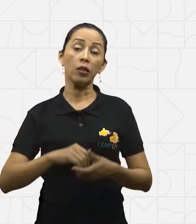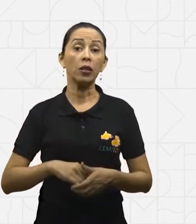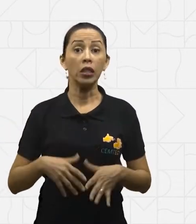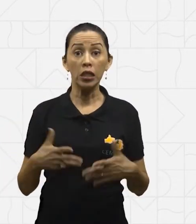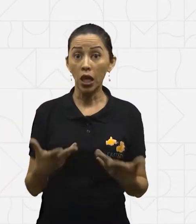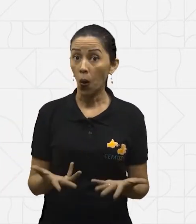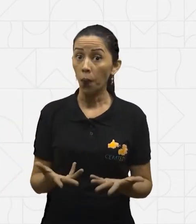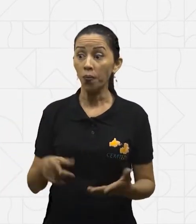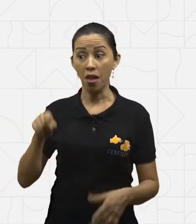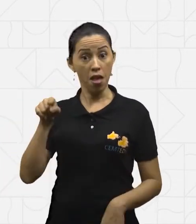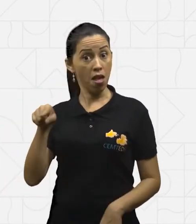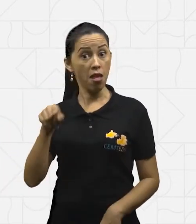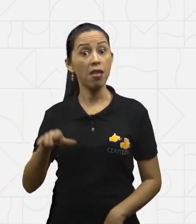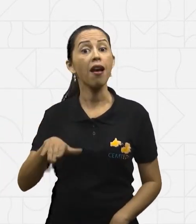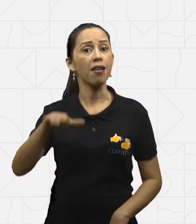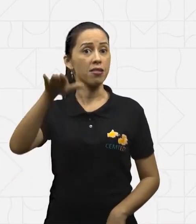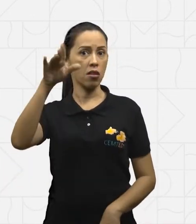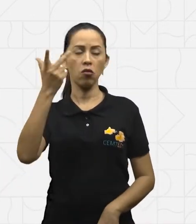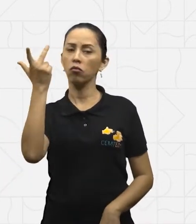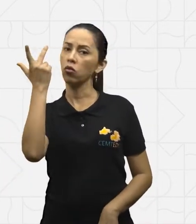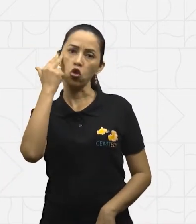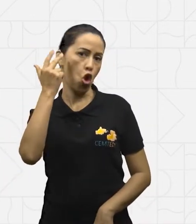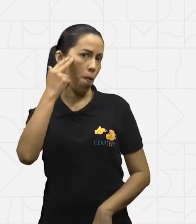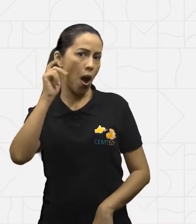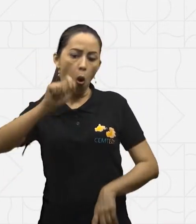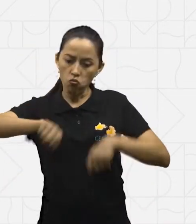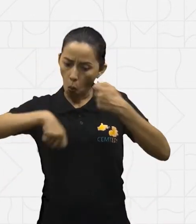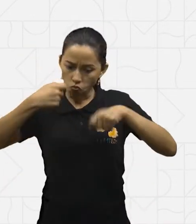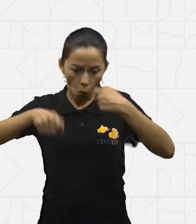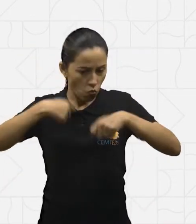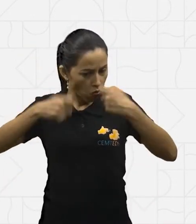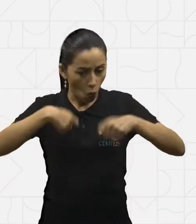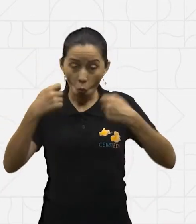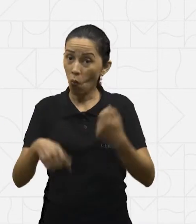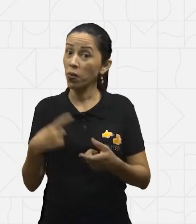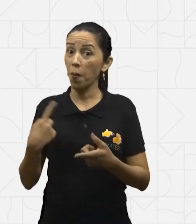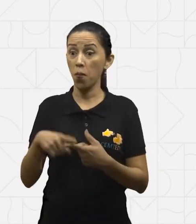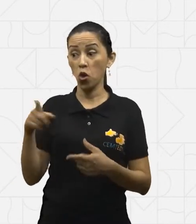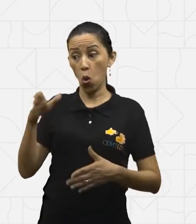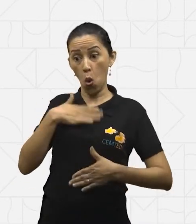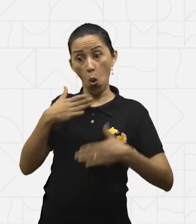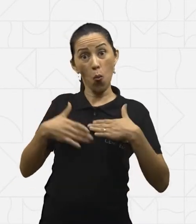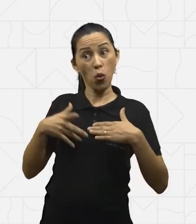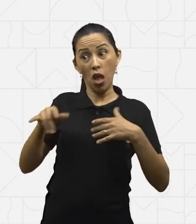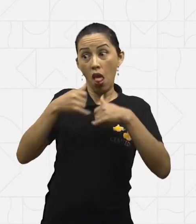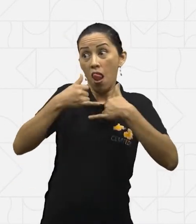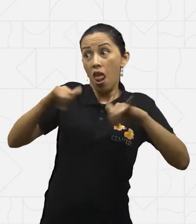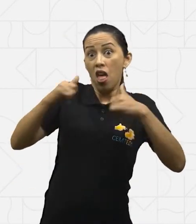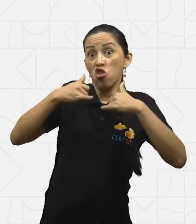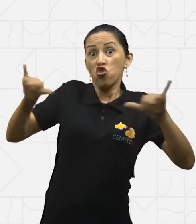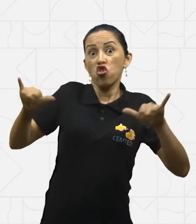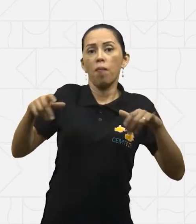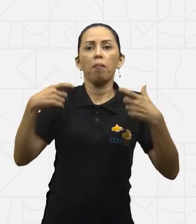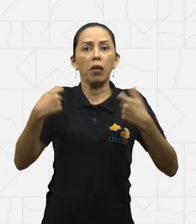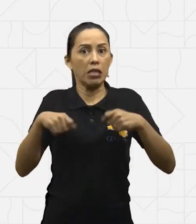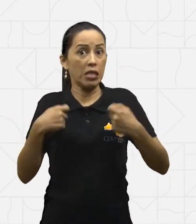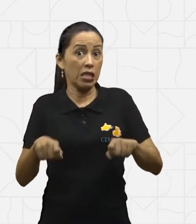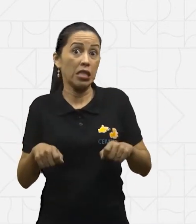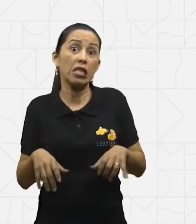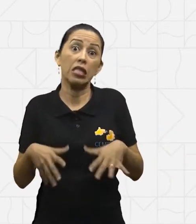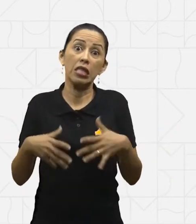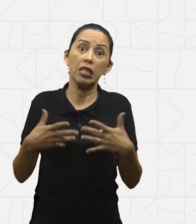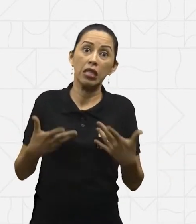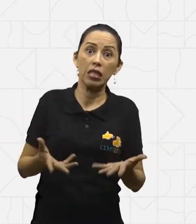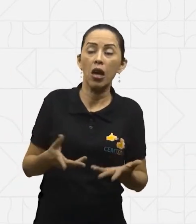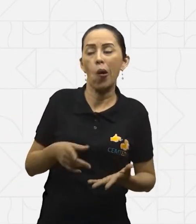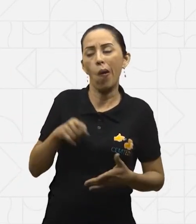porque o corpo dele está gastando muita energia para crescer. Como ele está gastando muita energia para crescer, ele precisa ingerir muito